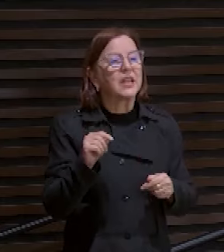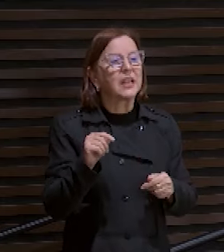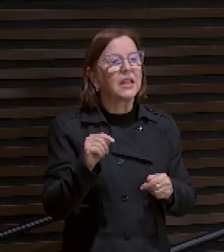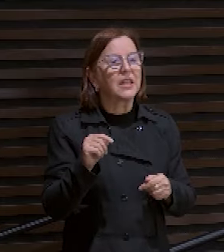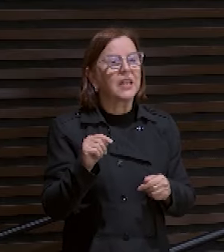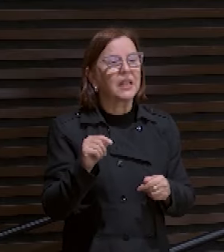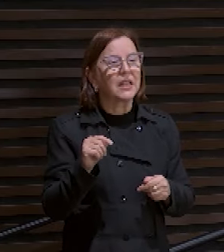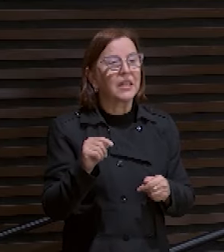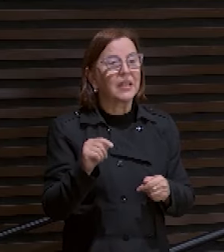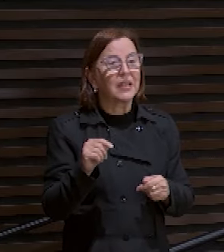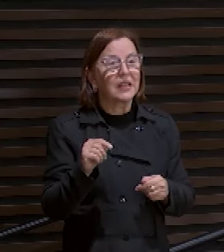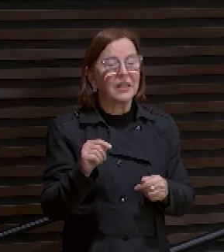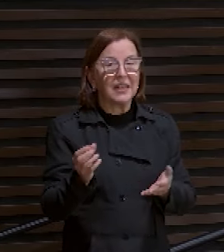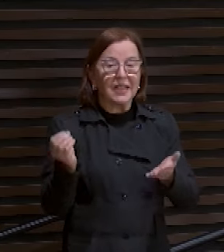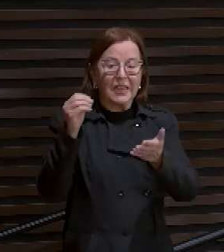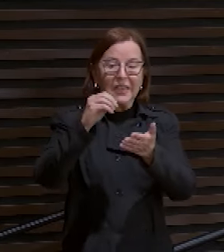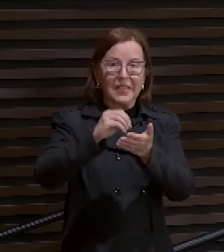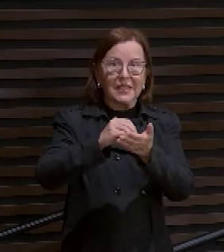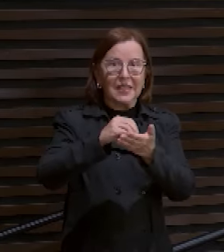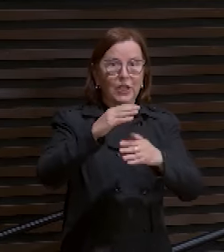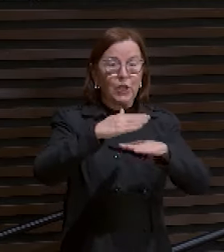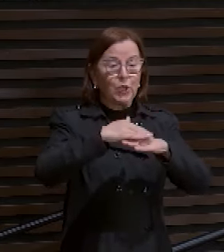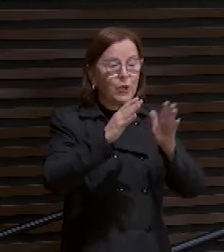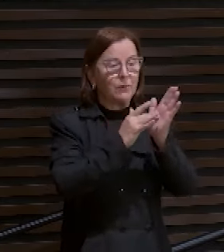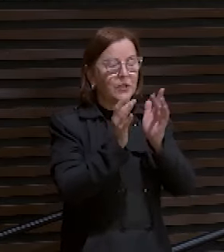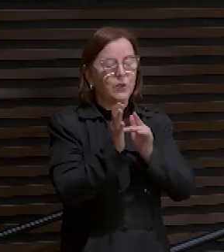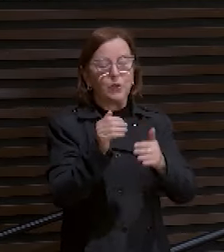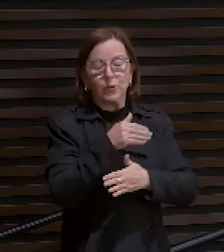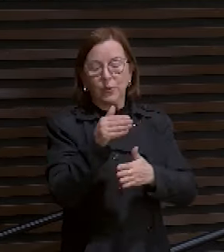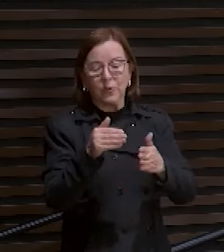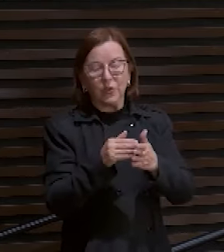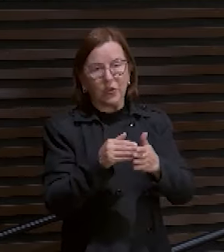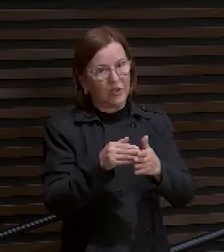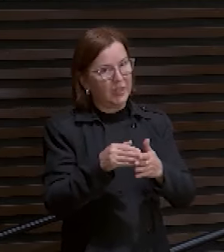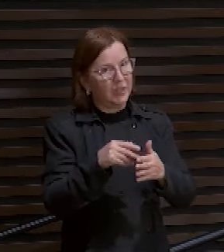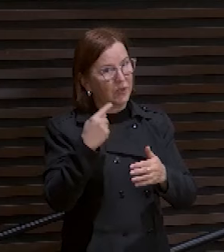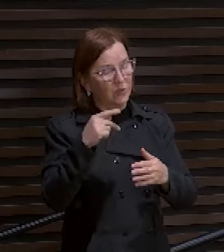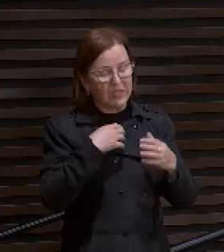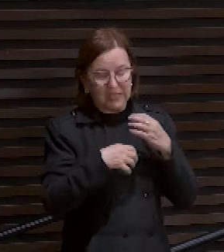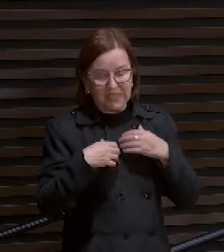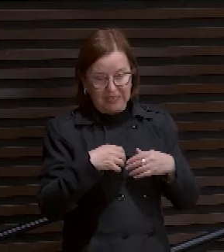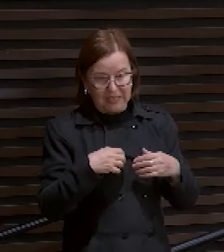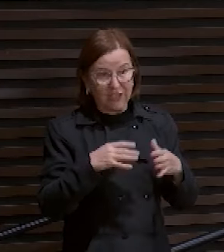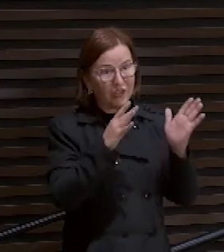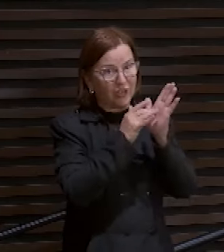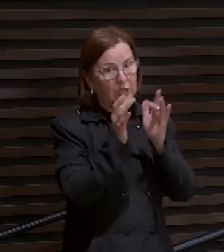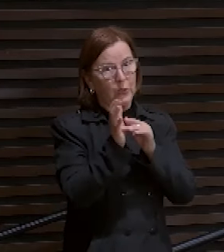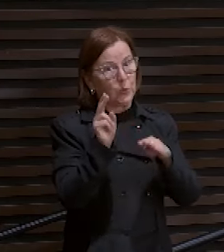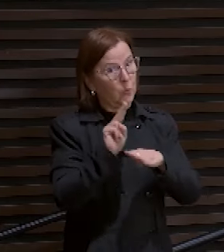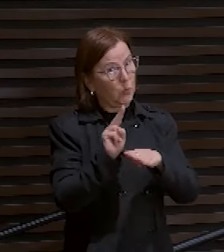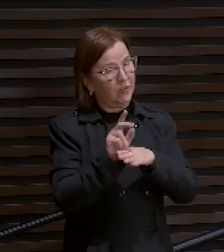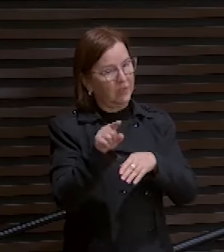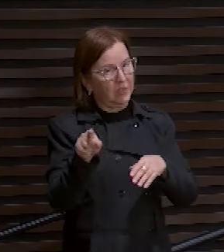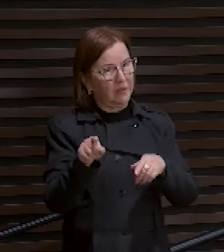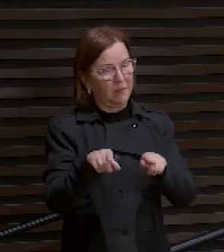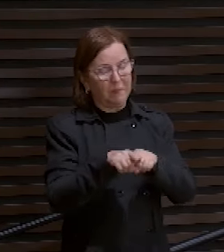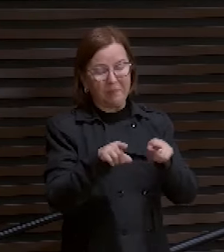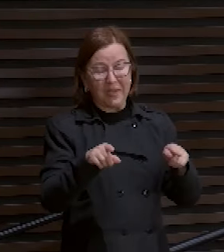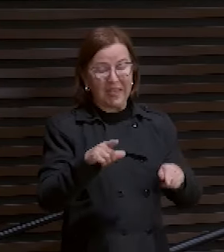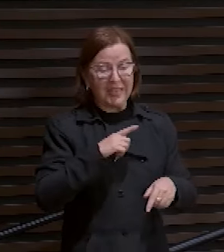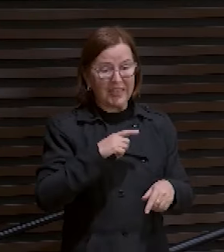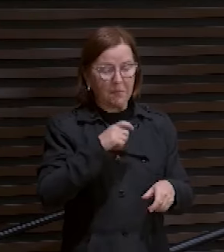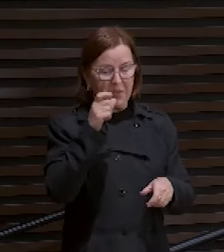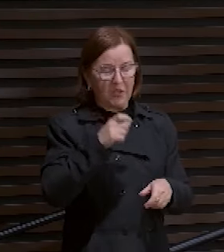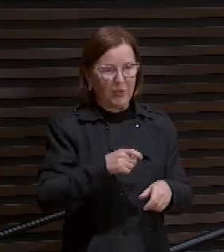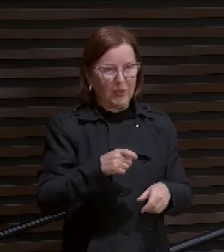Lançando sobre ele toda a vossa ansiedade que ele vai cuidar de você. Mas tem gente que fica. Parece que aquela adrenalina